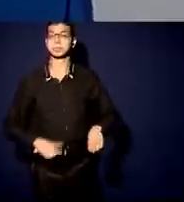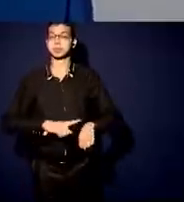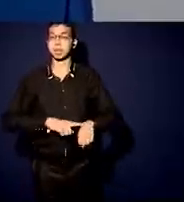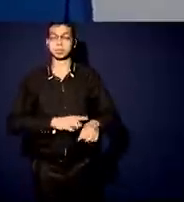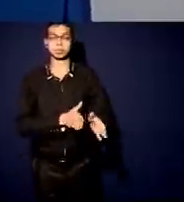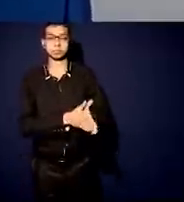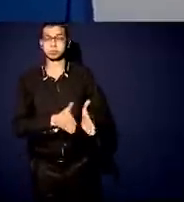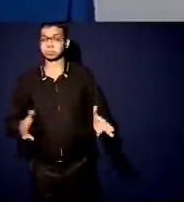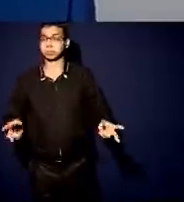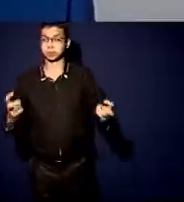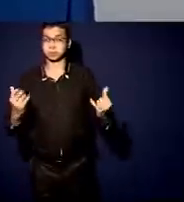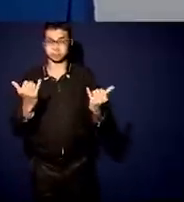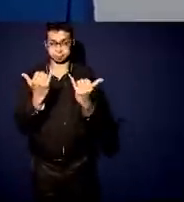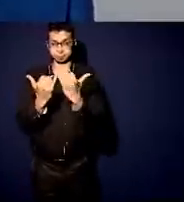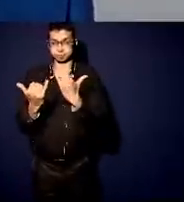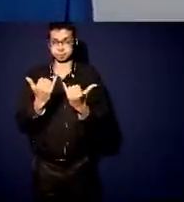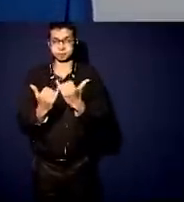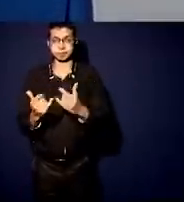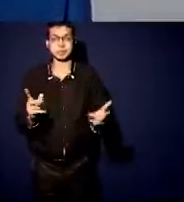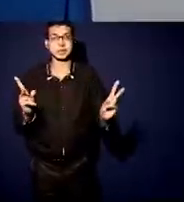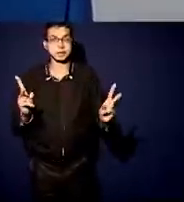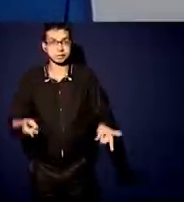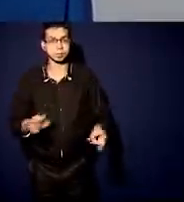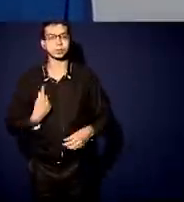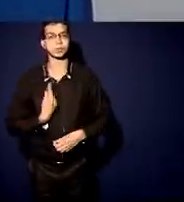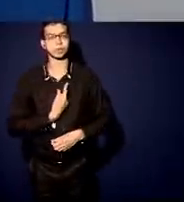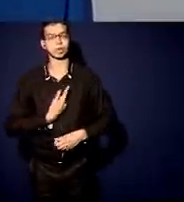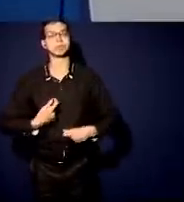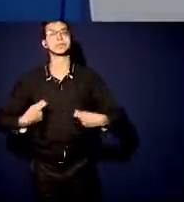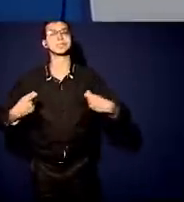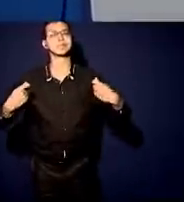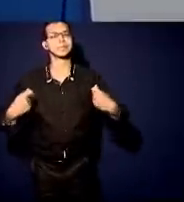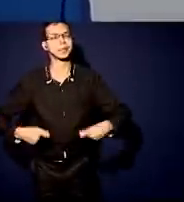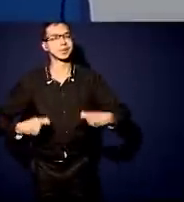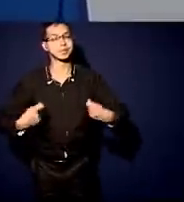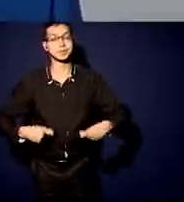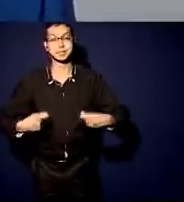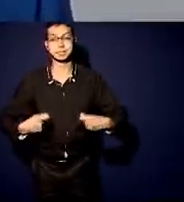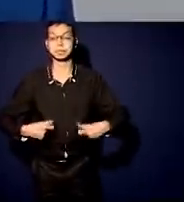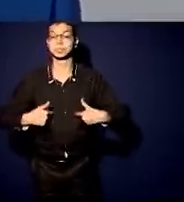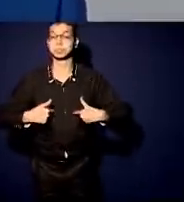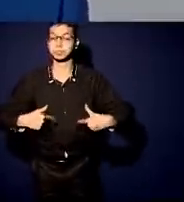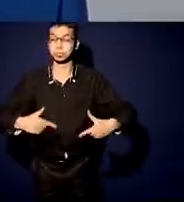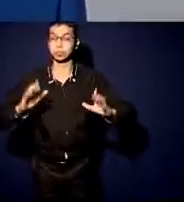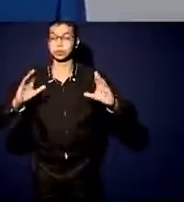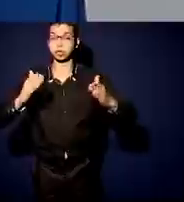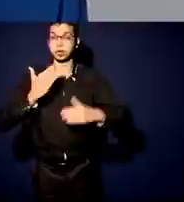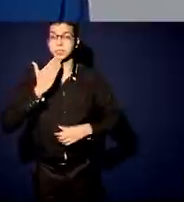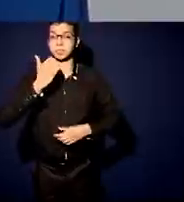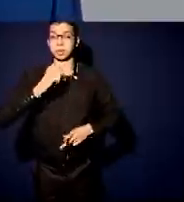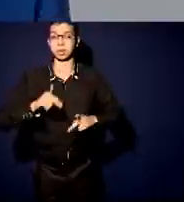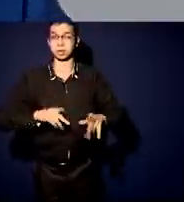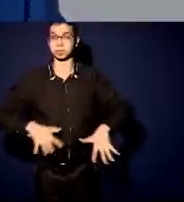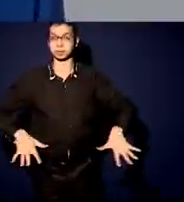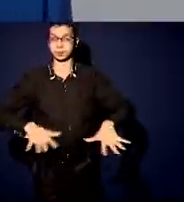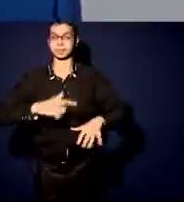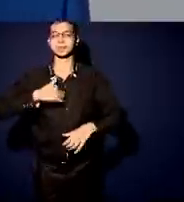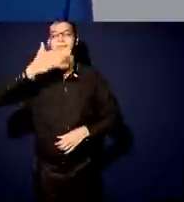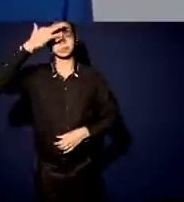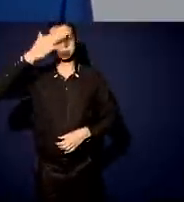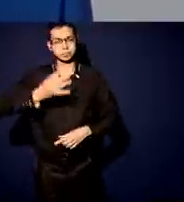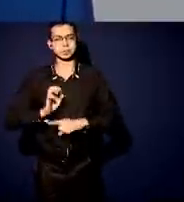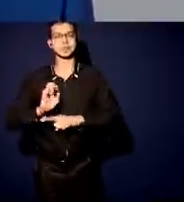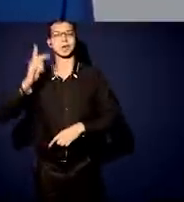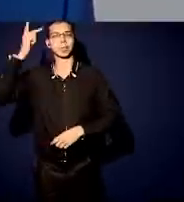a gente tem que buscar, obviamente, o melhor para a população. É isso que eu entendo que vai ser feito no estado de São Paulo, que está sendo